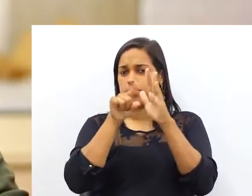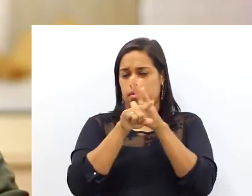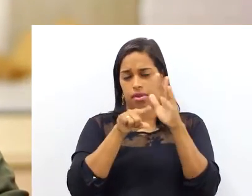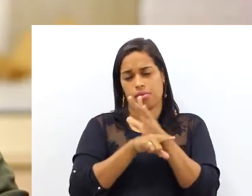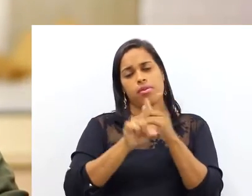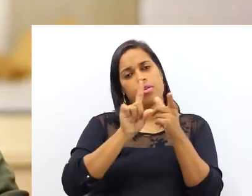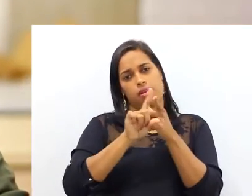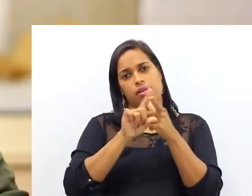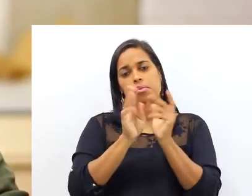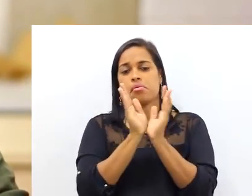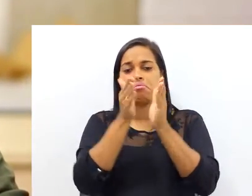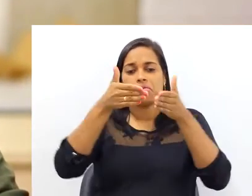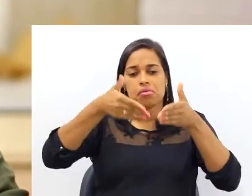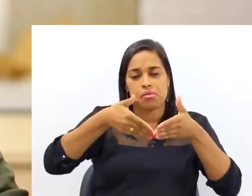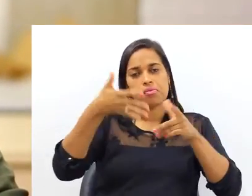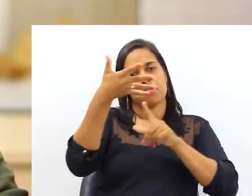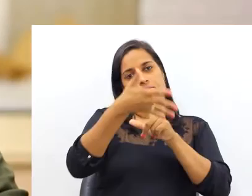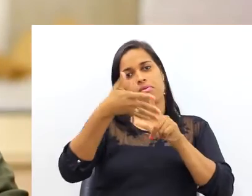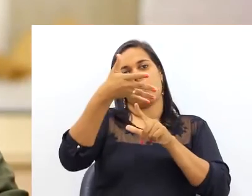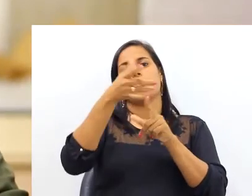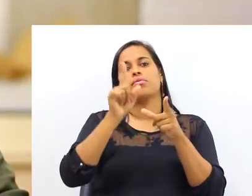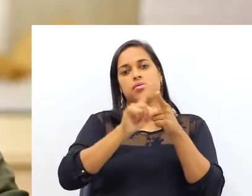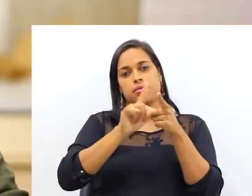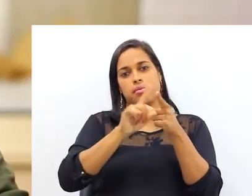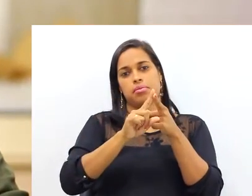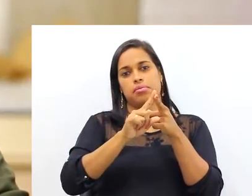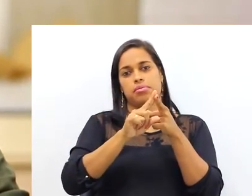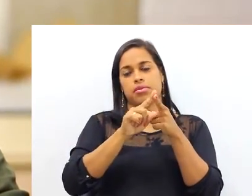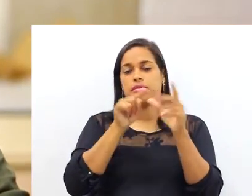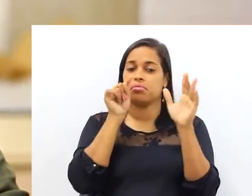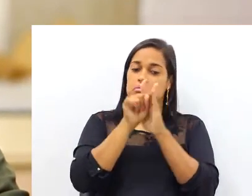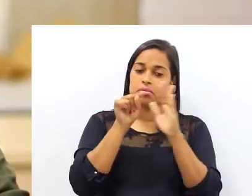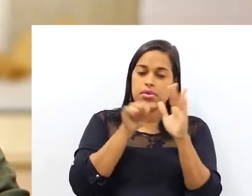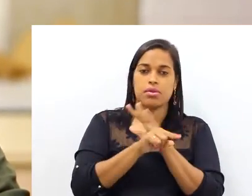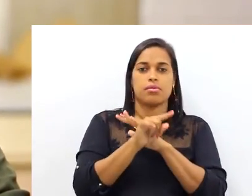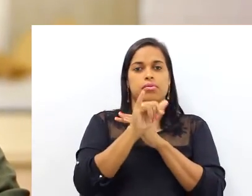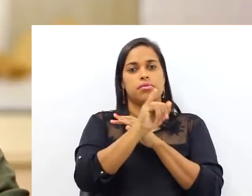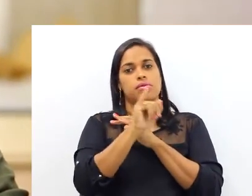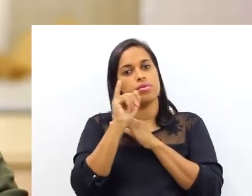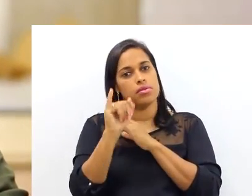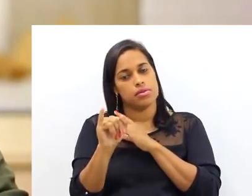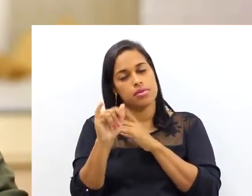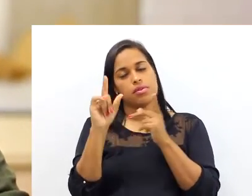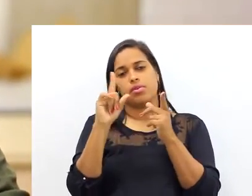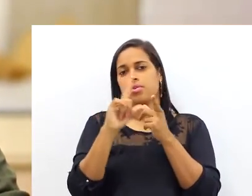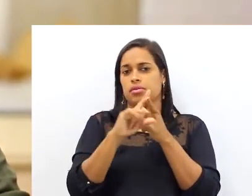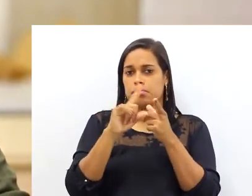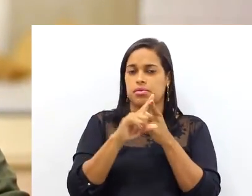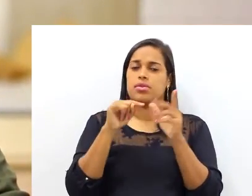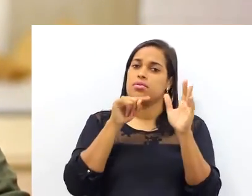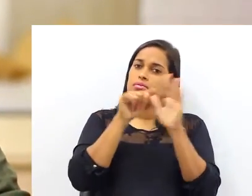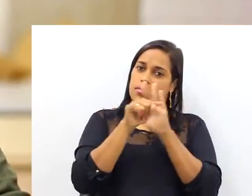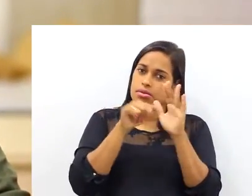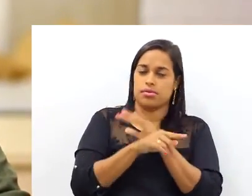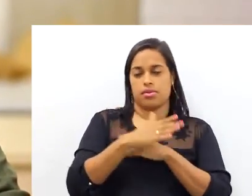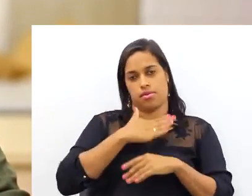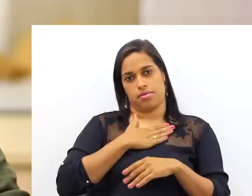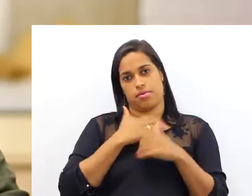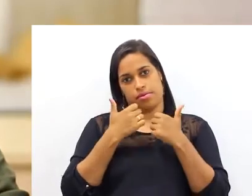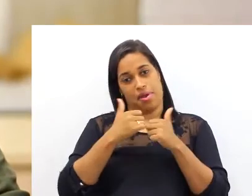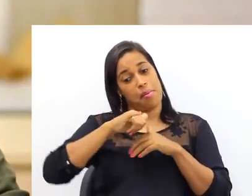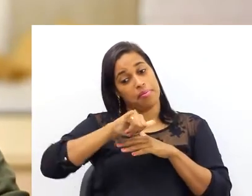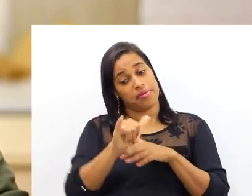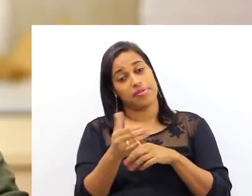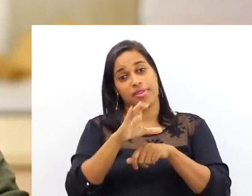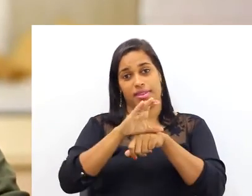comunicar nos fóruns. É importante que vocês tirem as dúvidas nos fóruns, se comuniquem com os tutores, se comuniquem comigo. E é